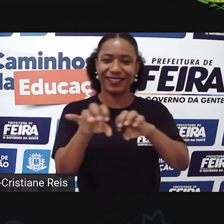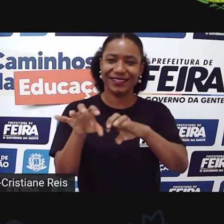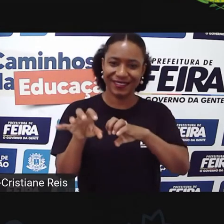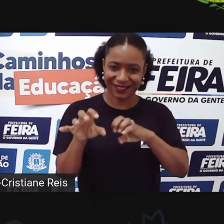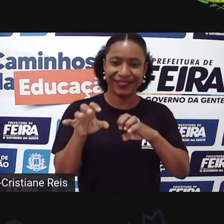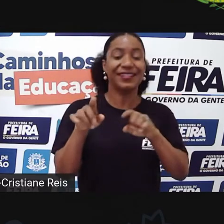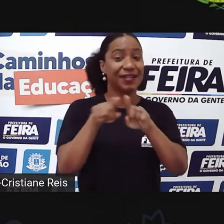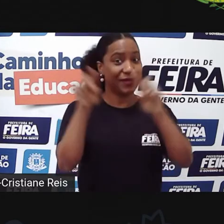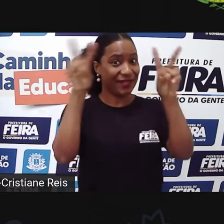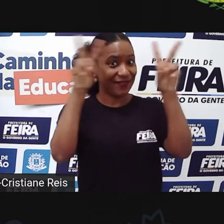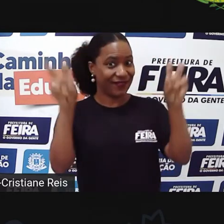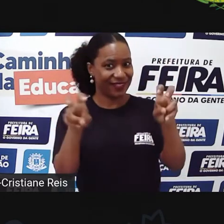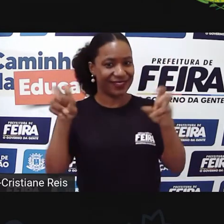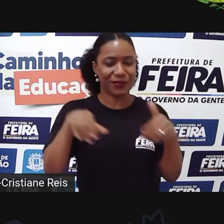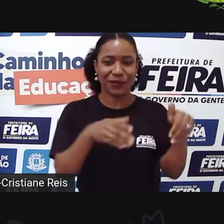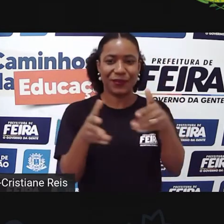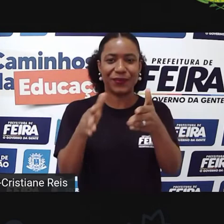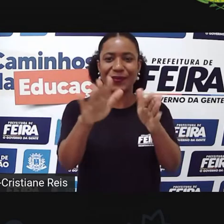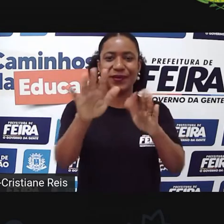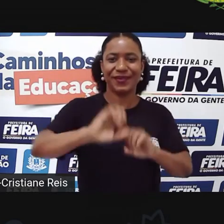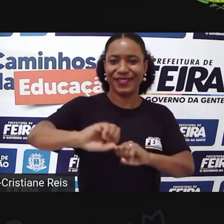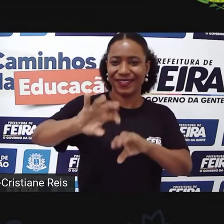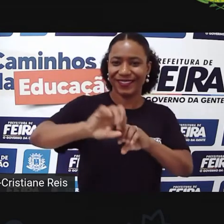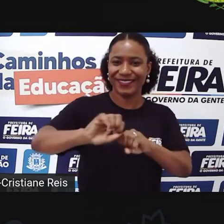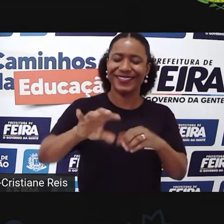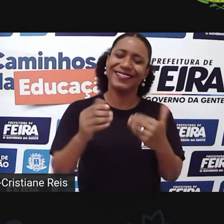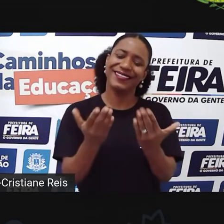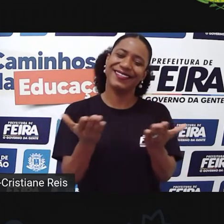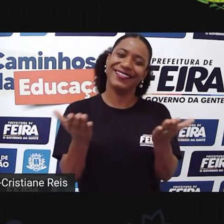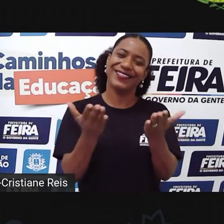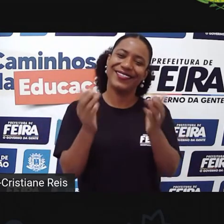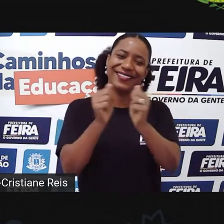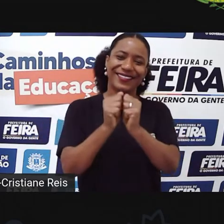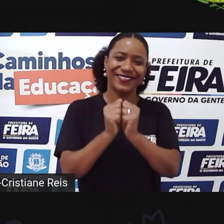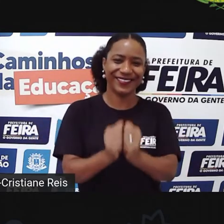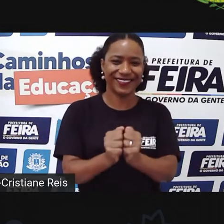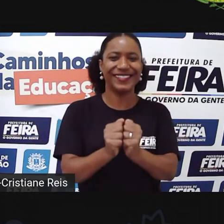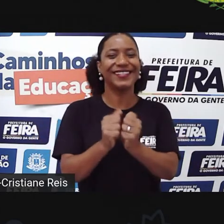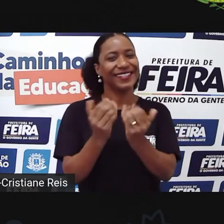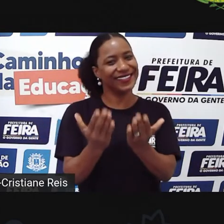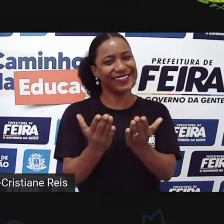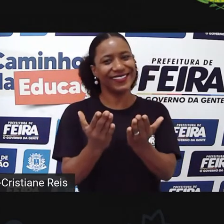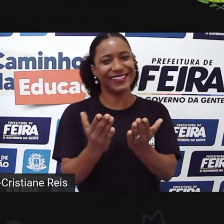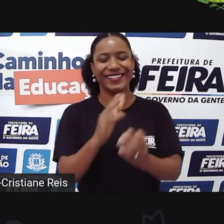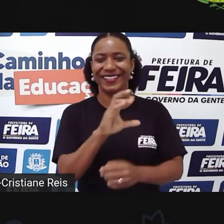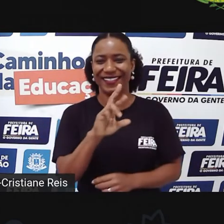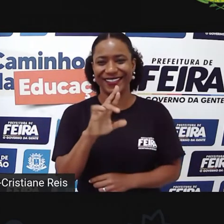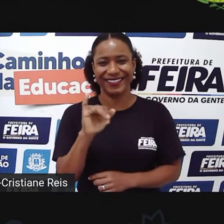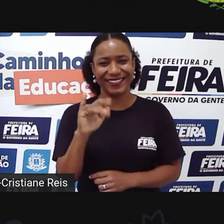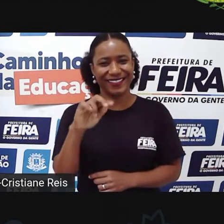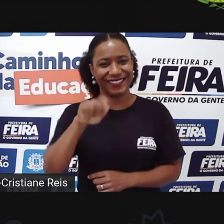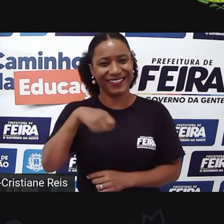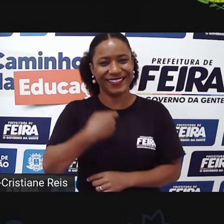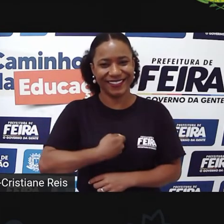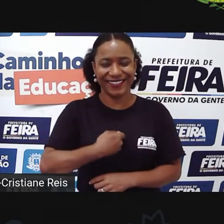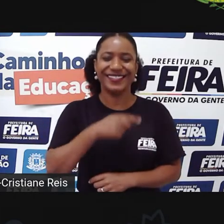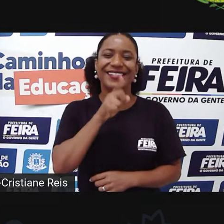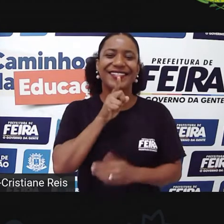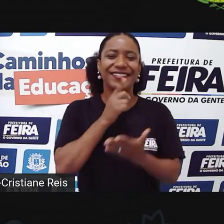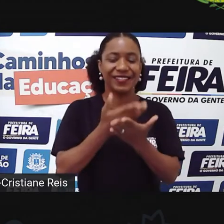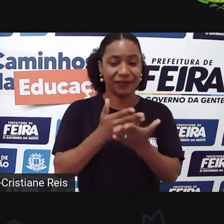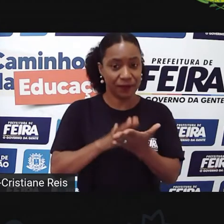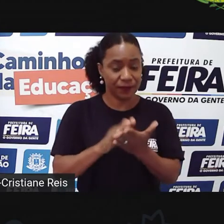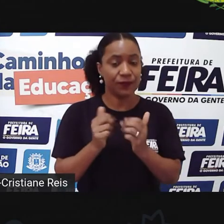frase Caminhos da Educação. E, como sempre, muito bem acompanhada da nossa companheirinha Cristiane, né? Então, sejam bem